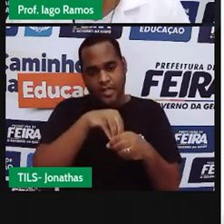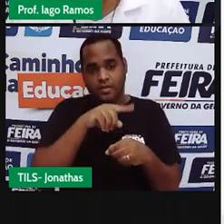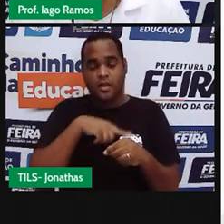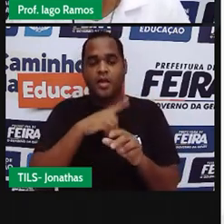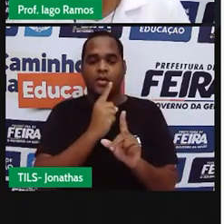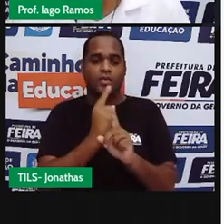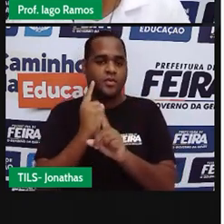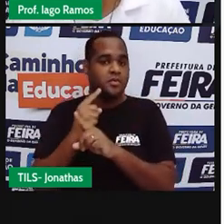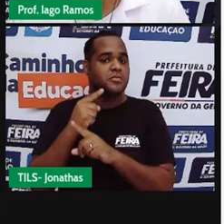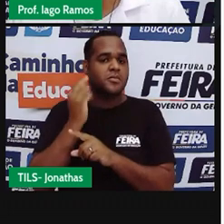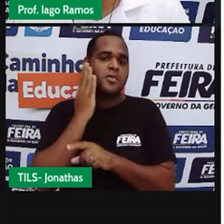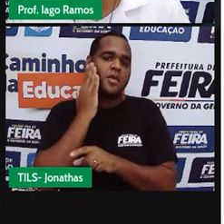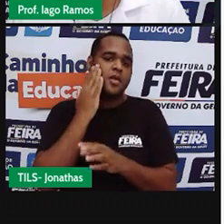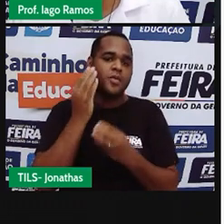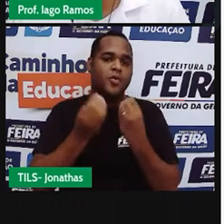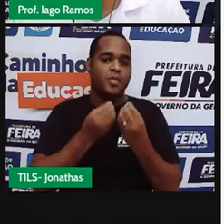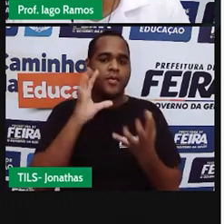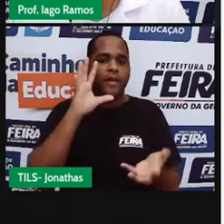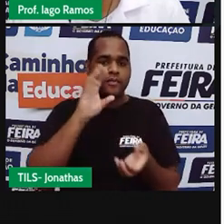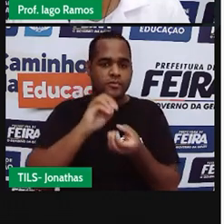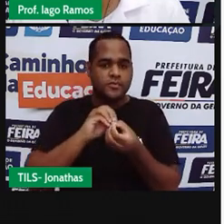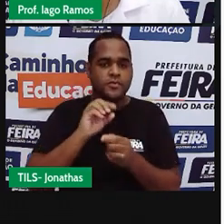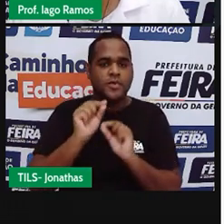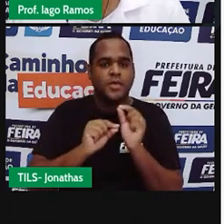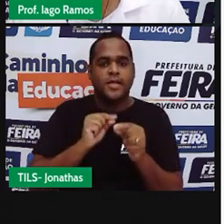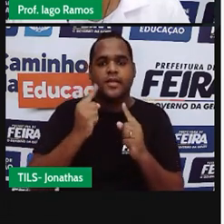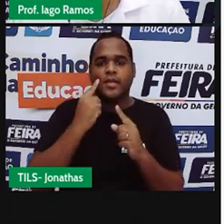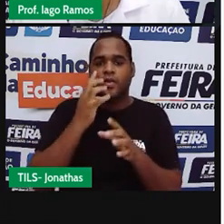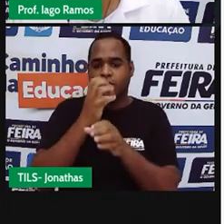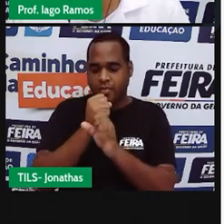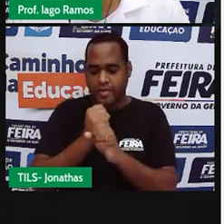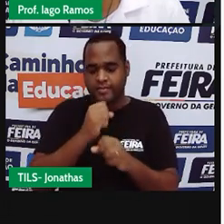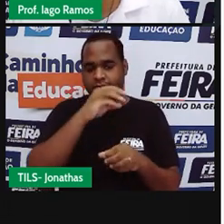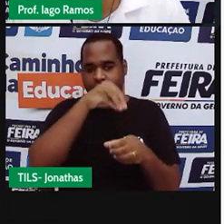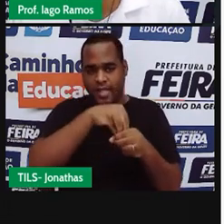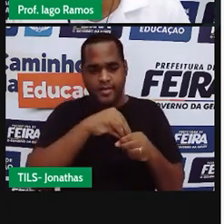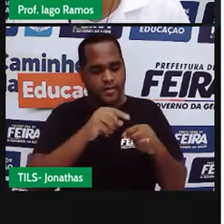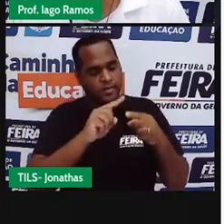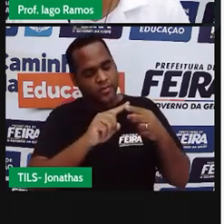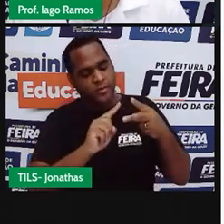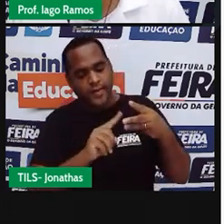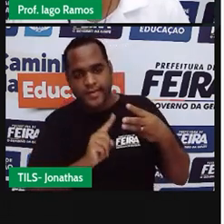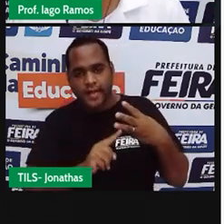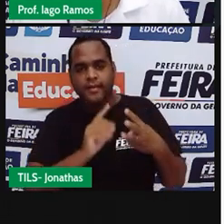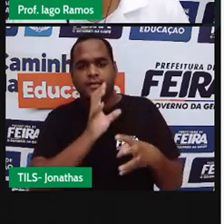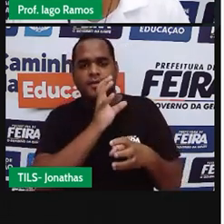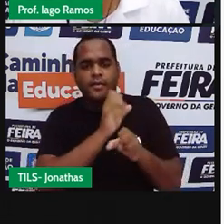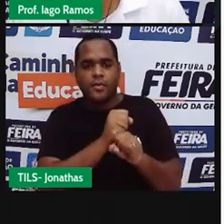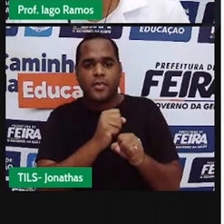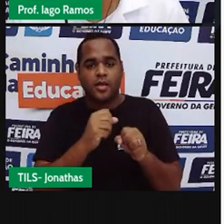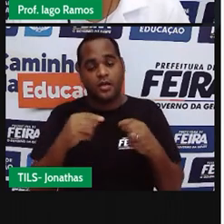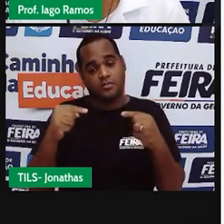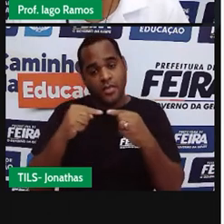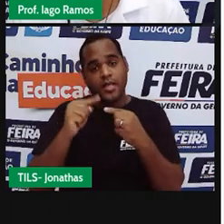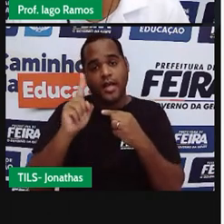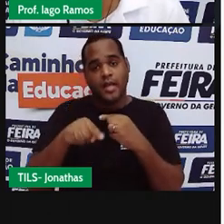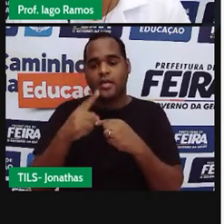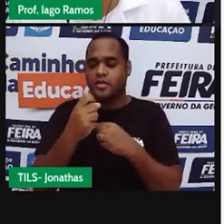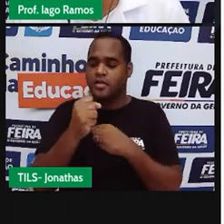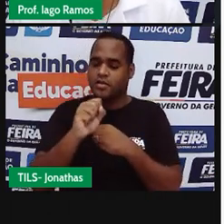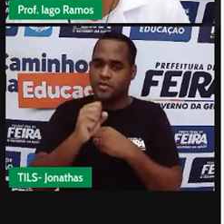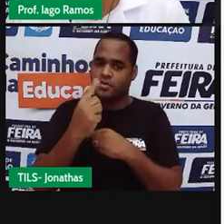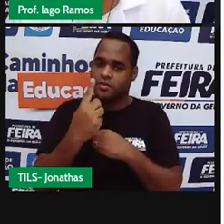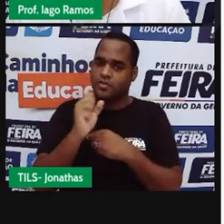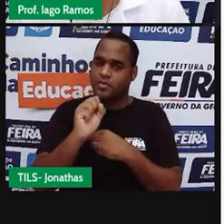sabendo que se a gente somar os três ângulos de dentro de um triângulo isso tem que ser igual a 180 graus.